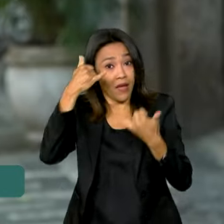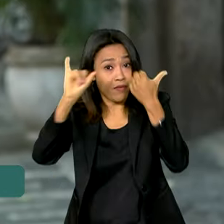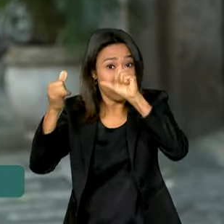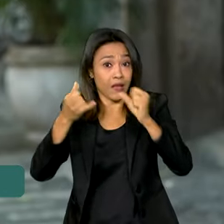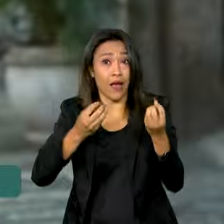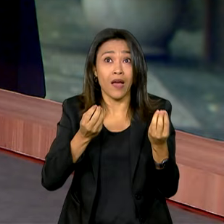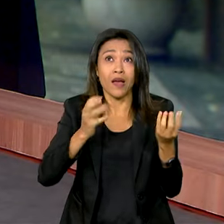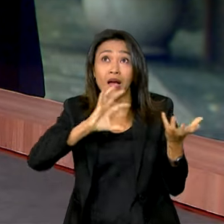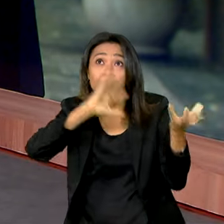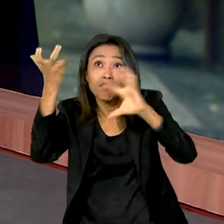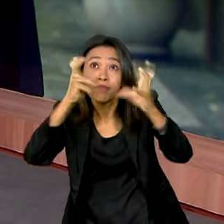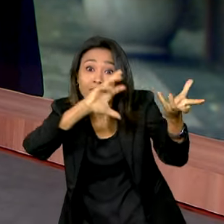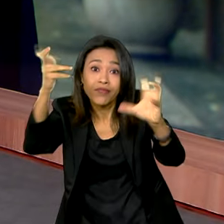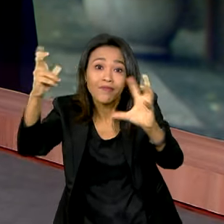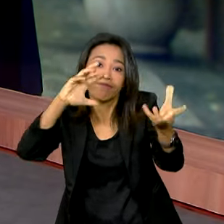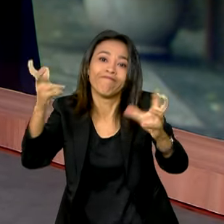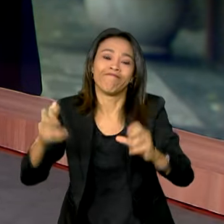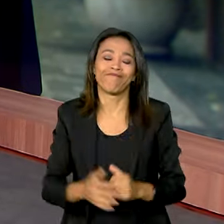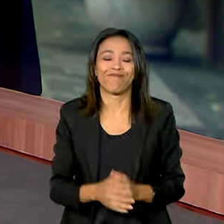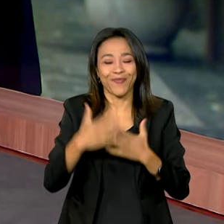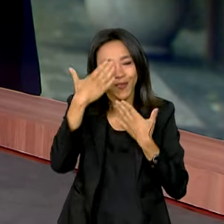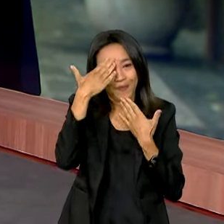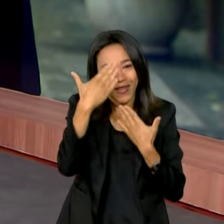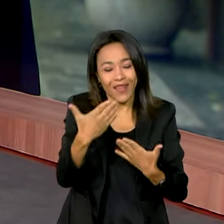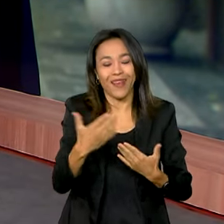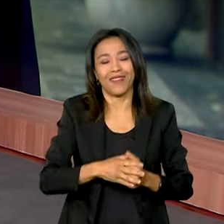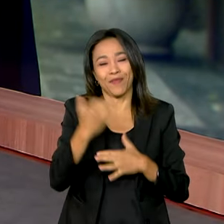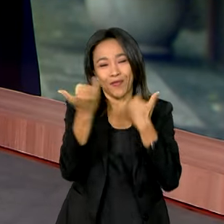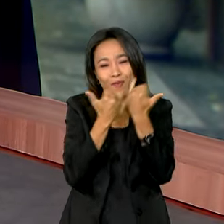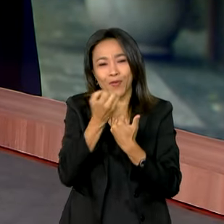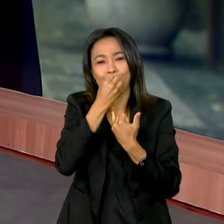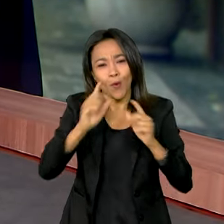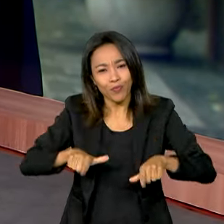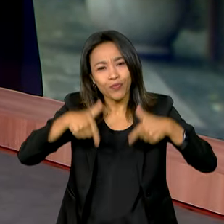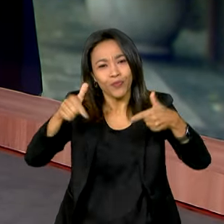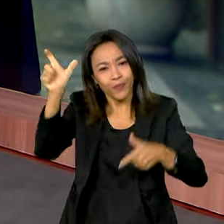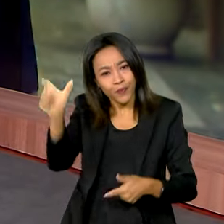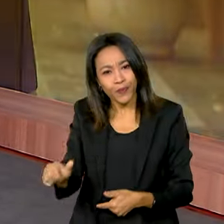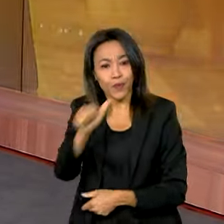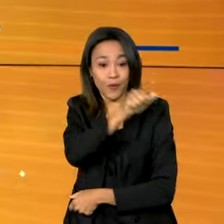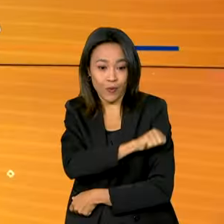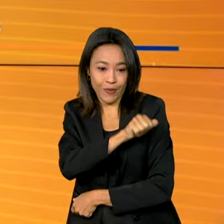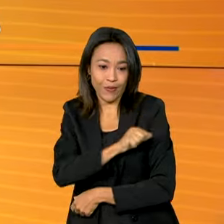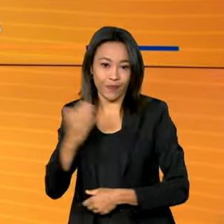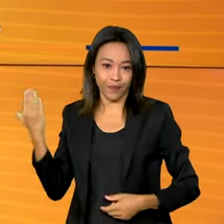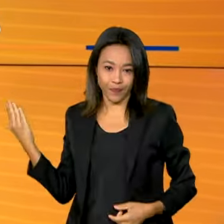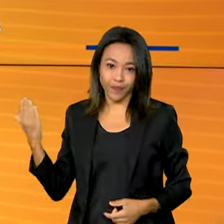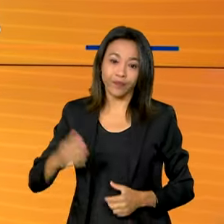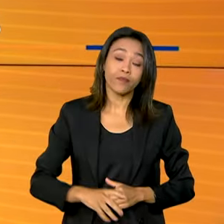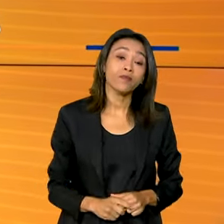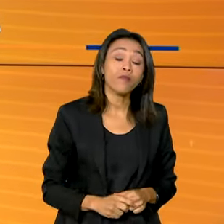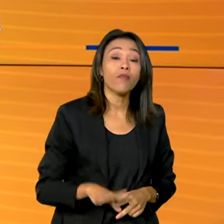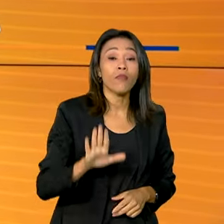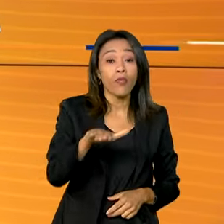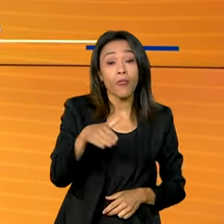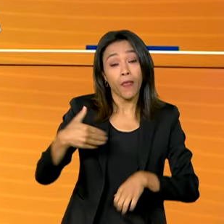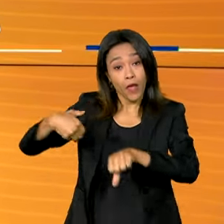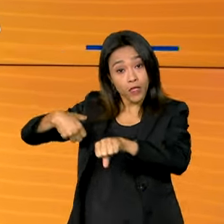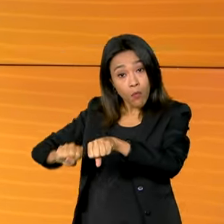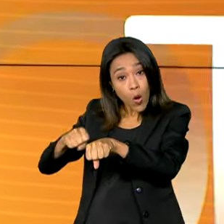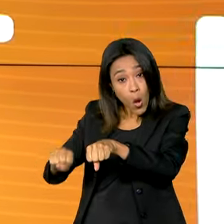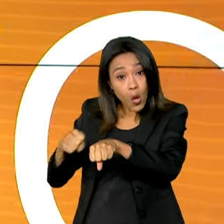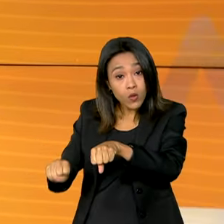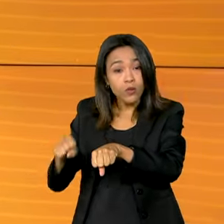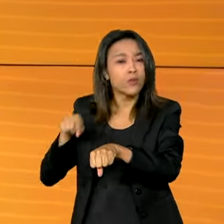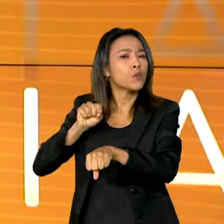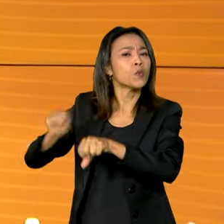volta com você. Ok, querida. Obrigada pelas informações. Bom trabalho para você aí no Rio de Janeiro. E as motocicletas, que